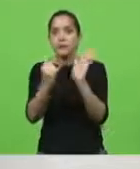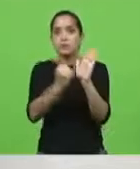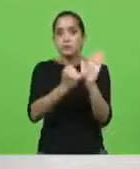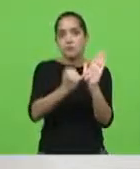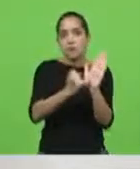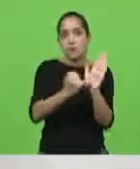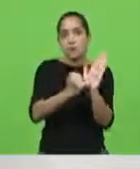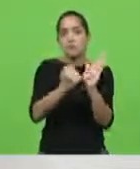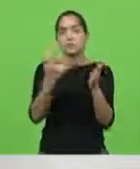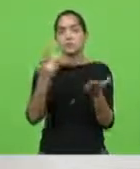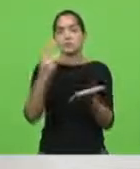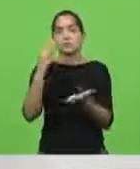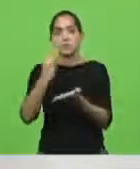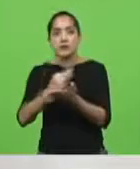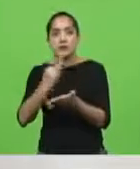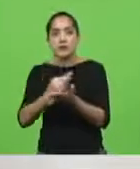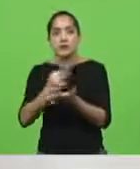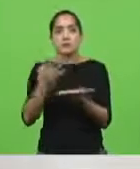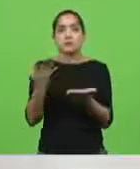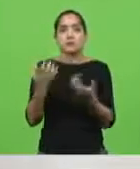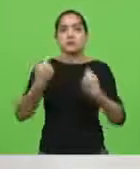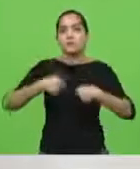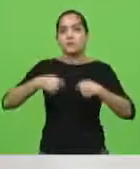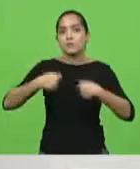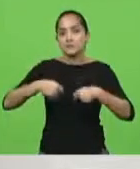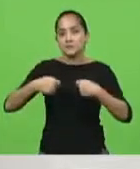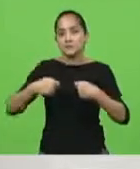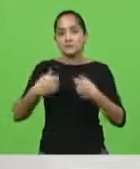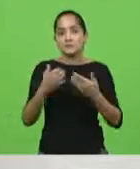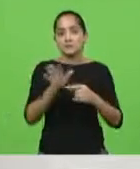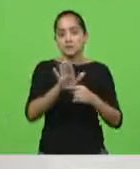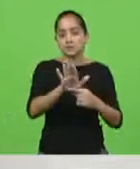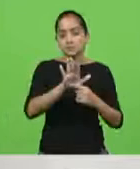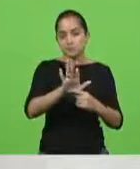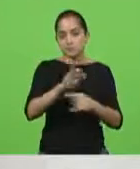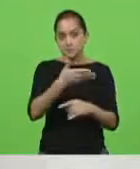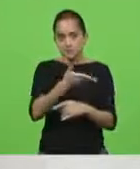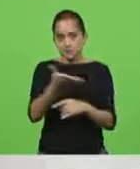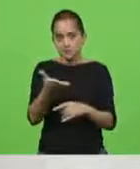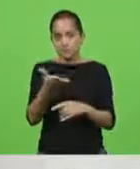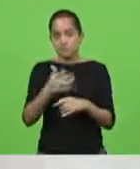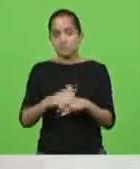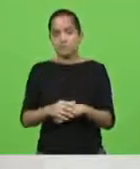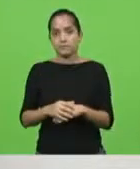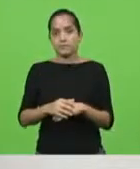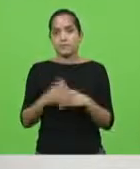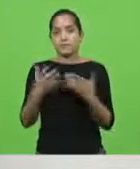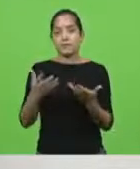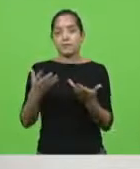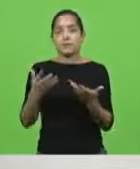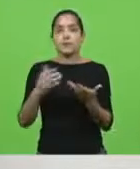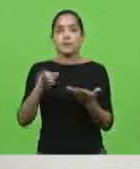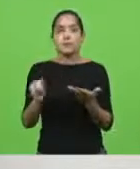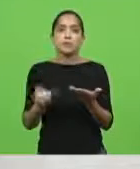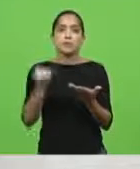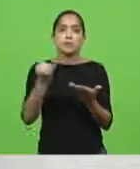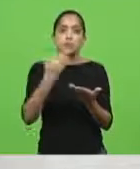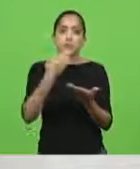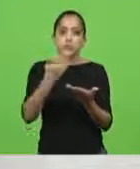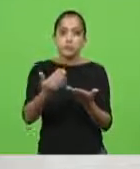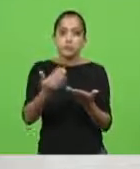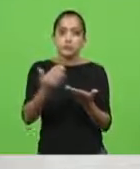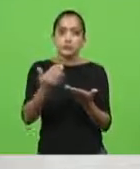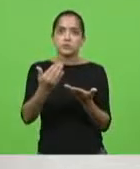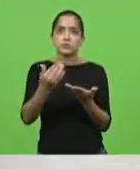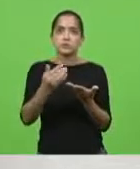E é esta mão que precisa ser estendida. Eu quero aqui também aproveitar e deixar um pedido que foi